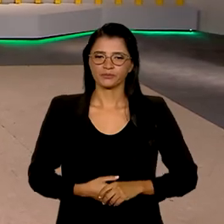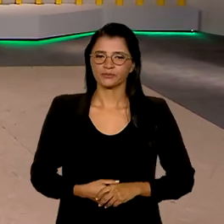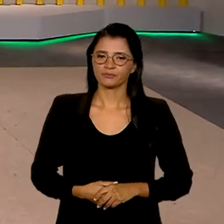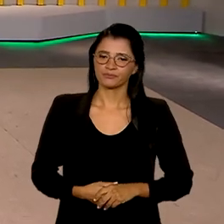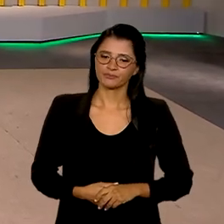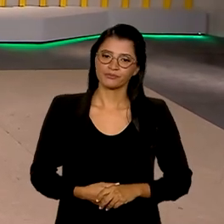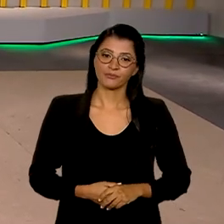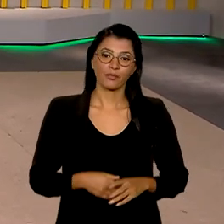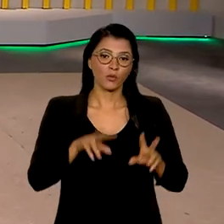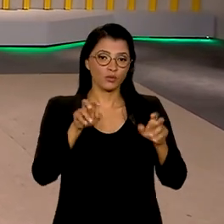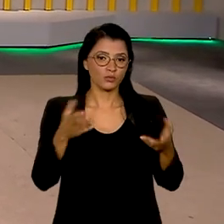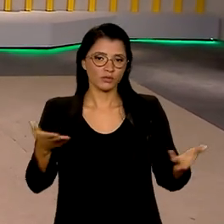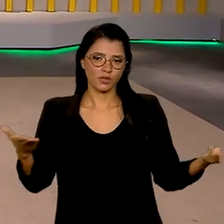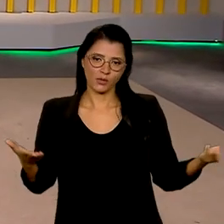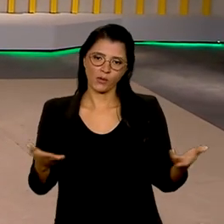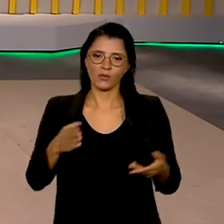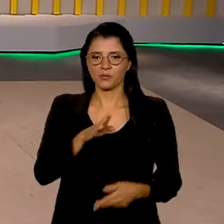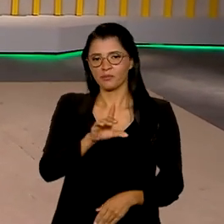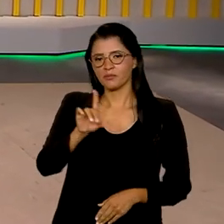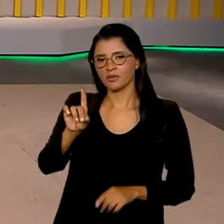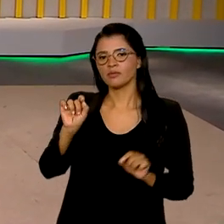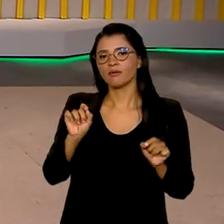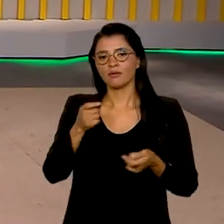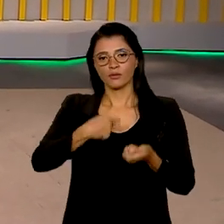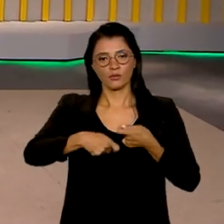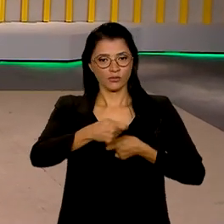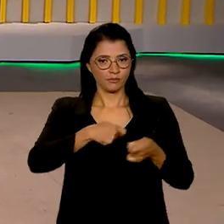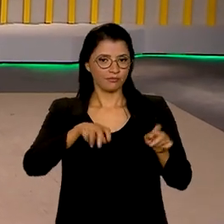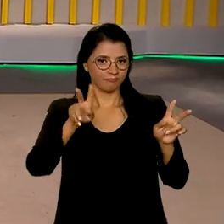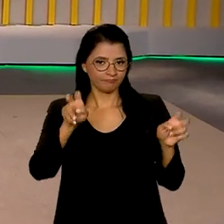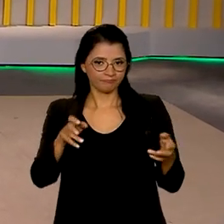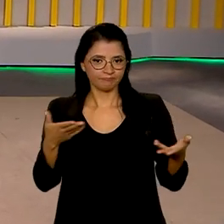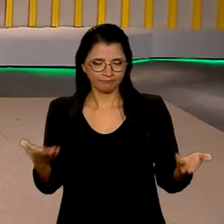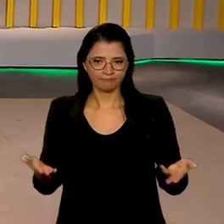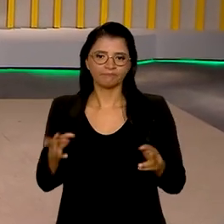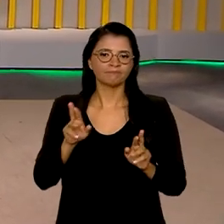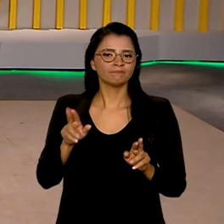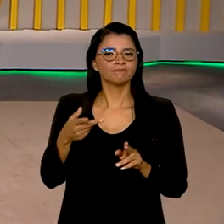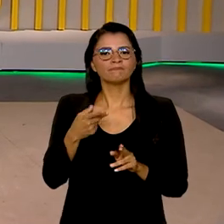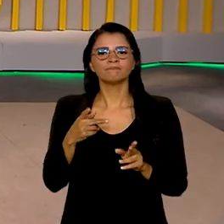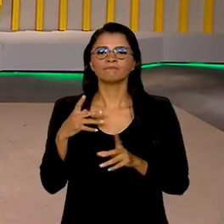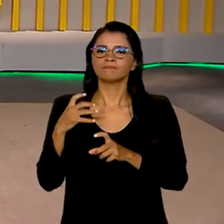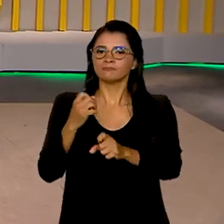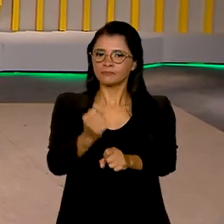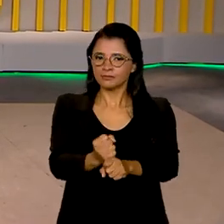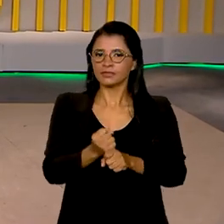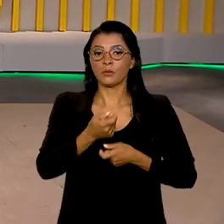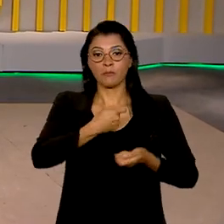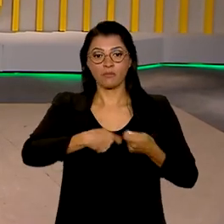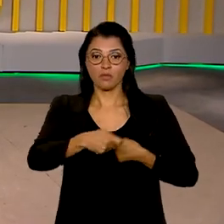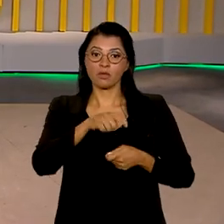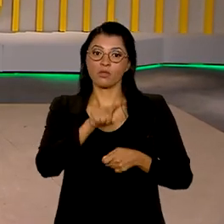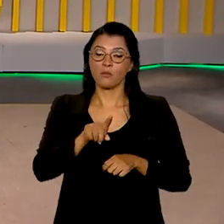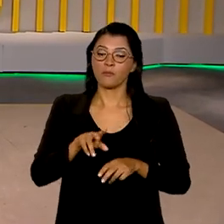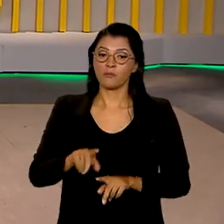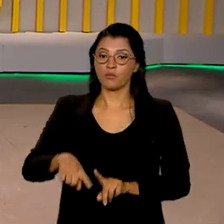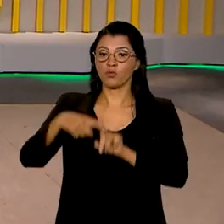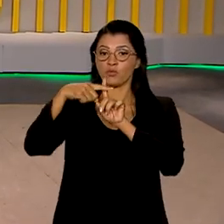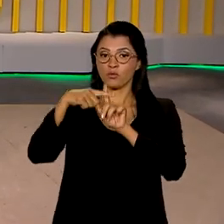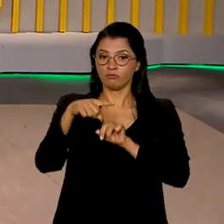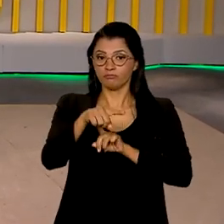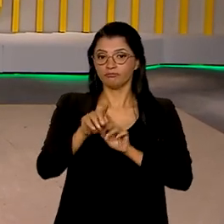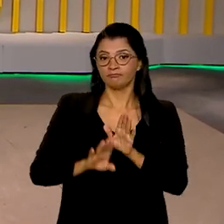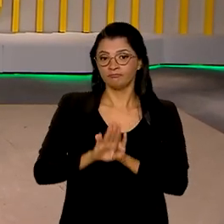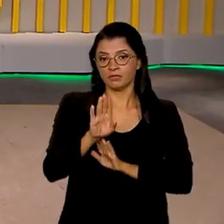Nosso assunto agora aqui no Brasil em dia é economia. E as previsões do mercado financeiro estão mais otimistas em relação ao